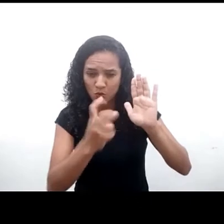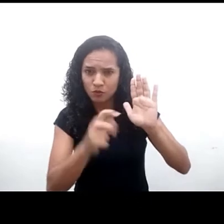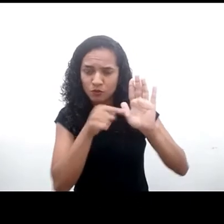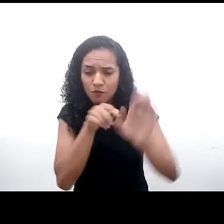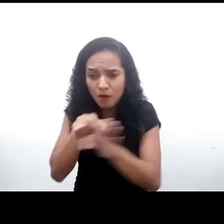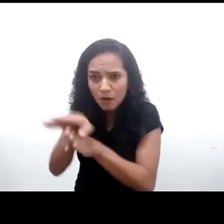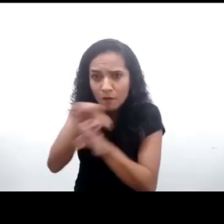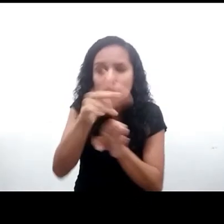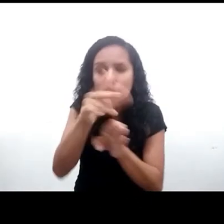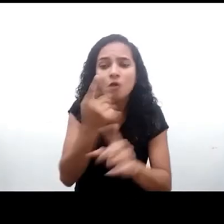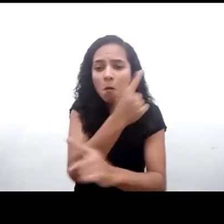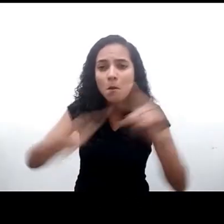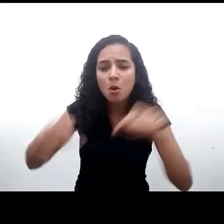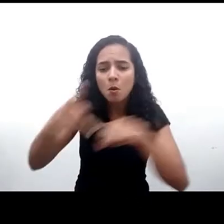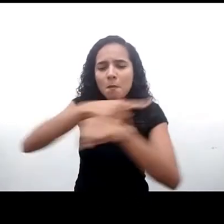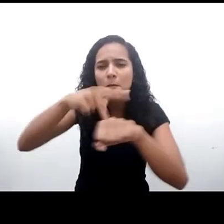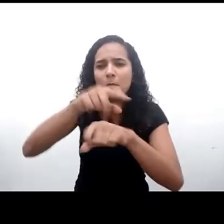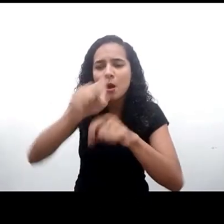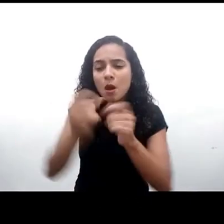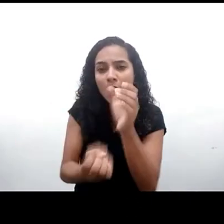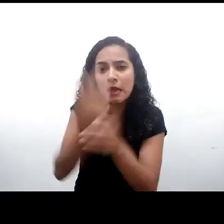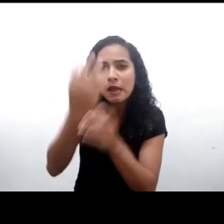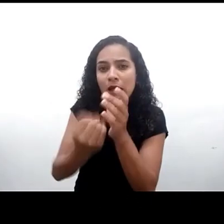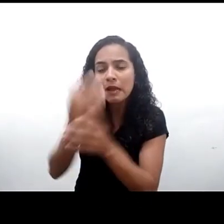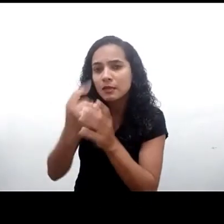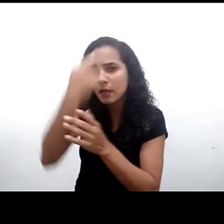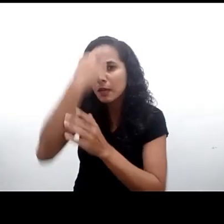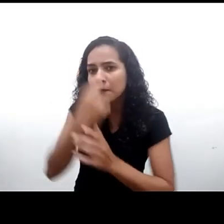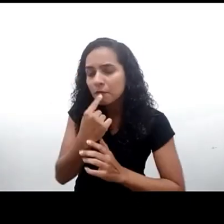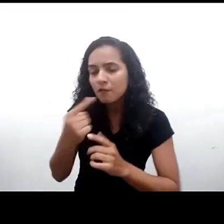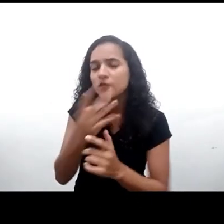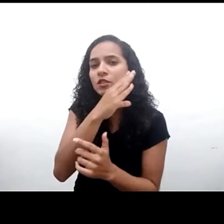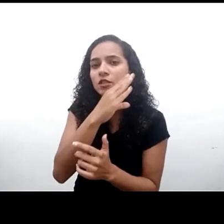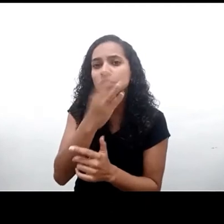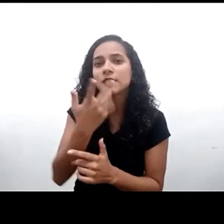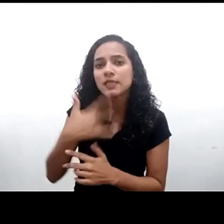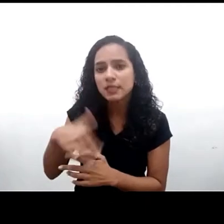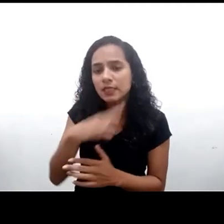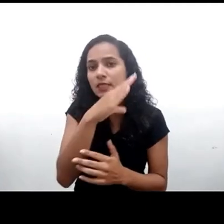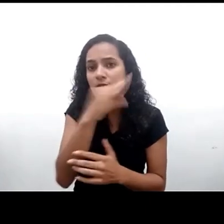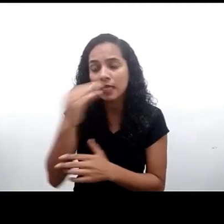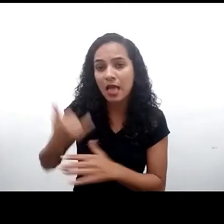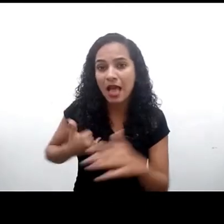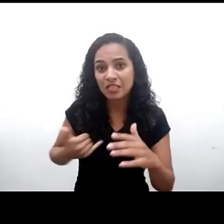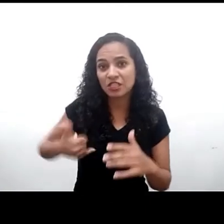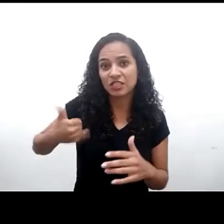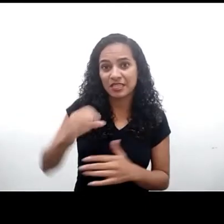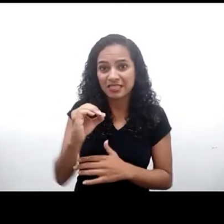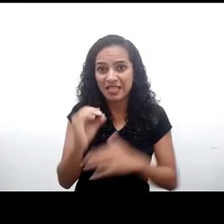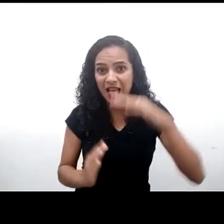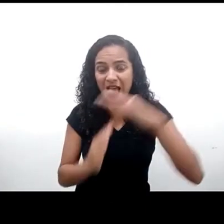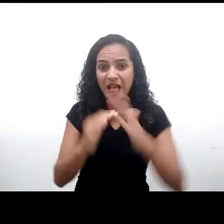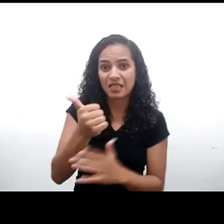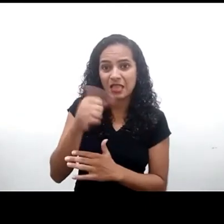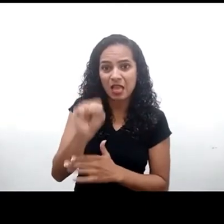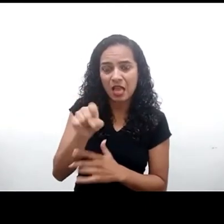proíbam, por lei, a criação de perfis ou segmentação de crianças e adolescentes de 0 a 18 anos para fins comerciais com